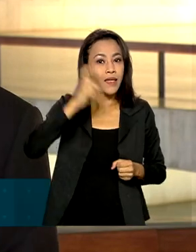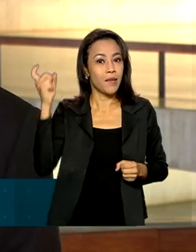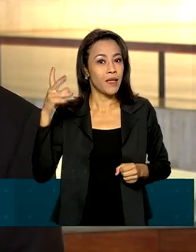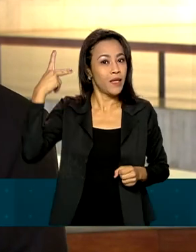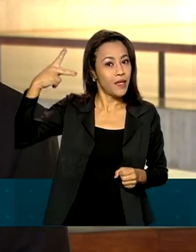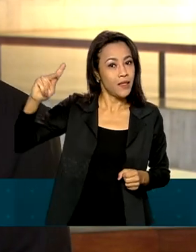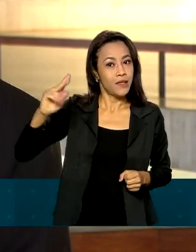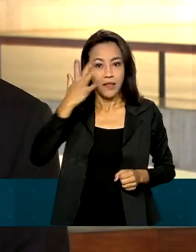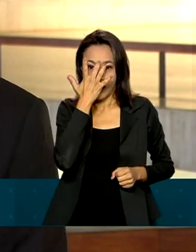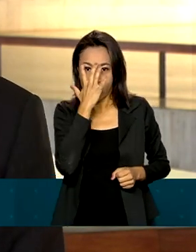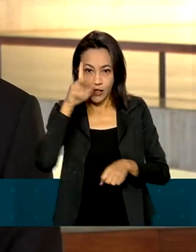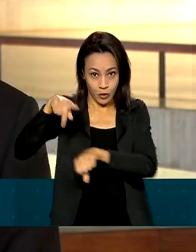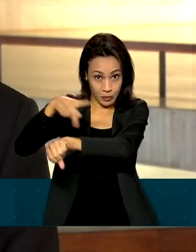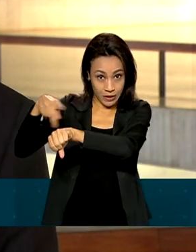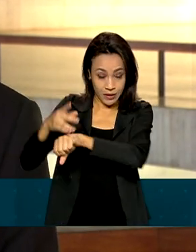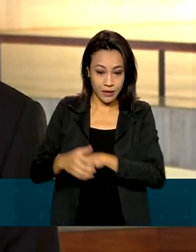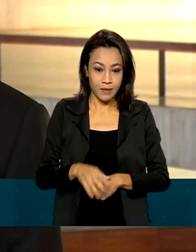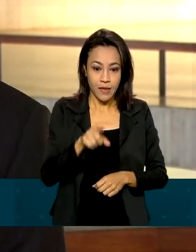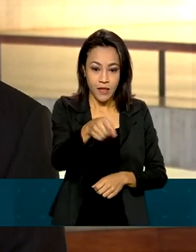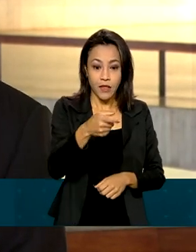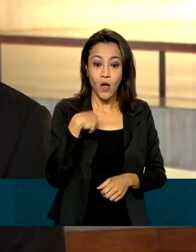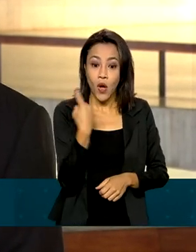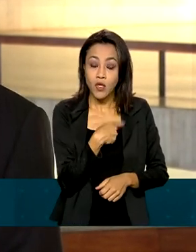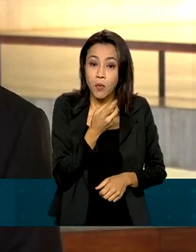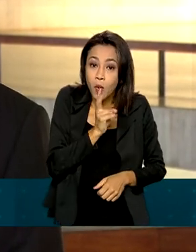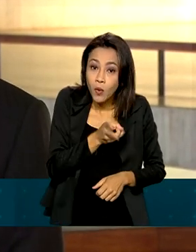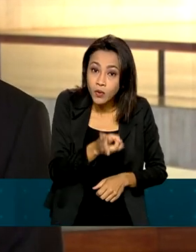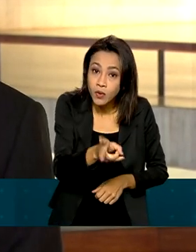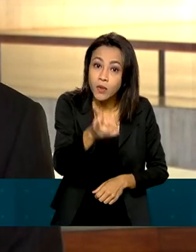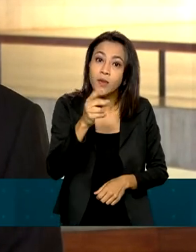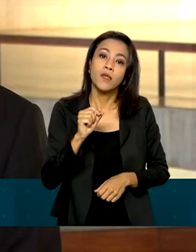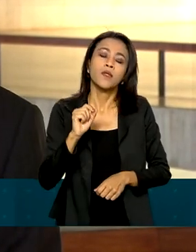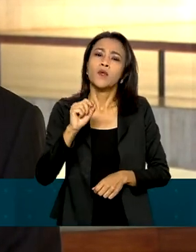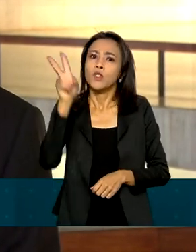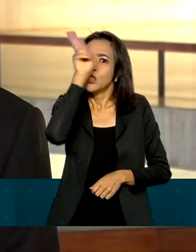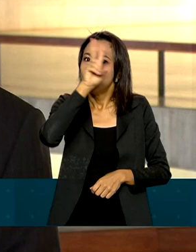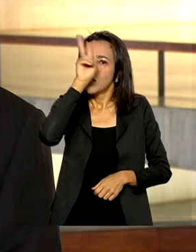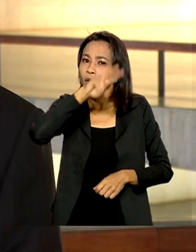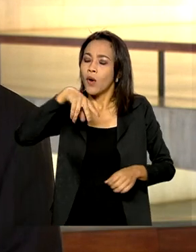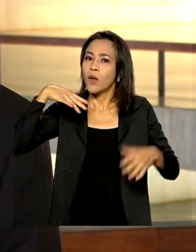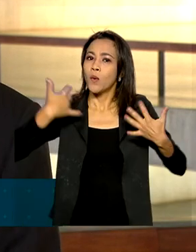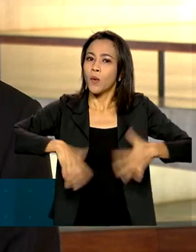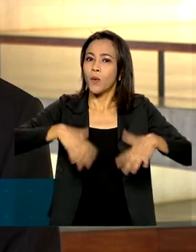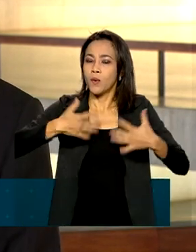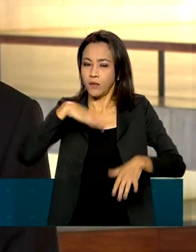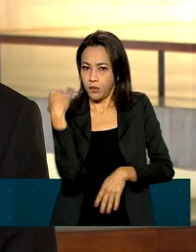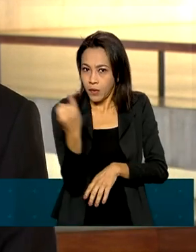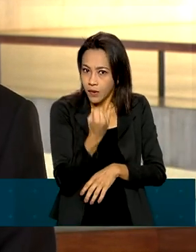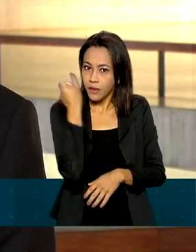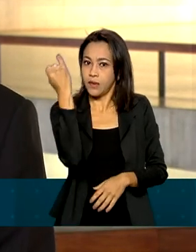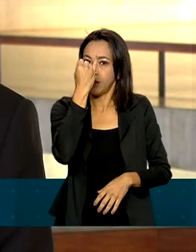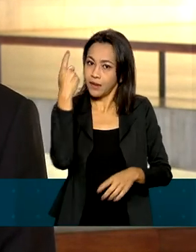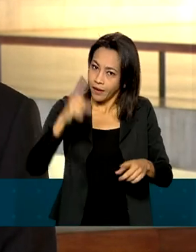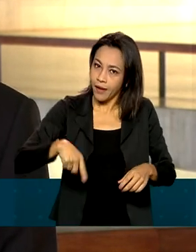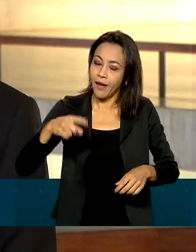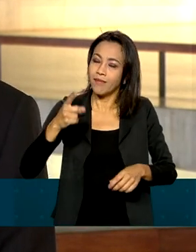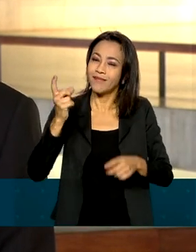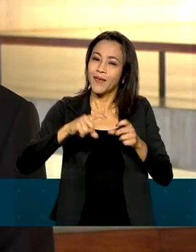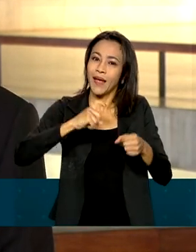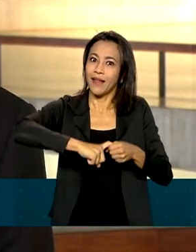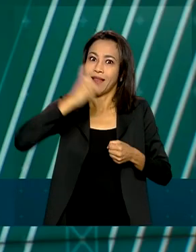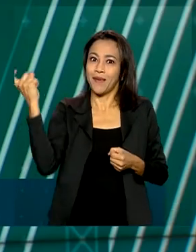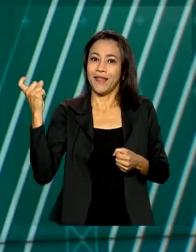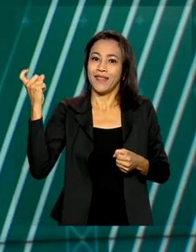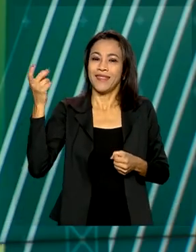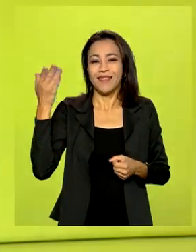a perpetuação de um fato histórico, neste caso, de grande relevância, que é a independência da